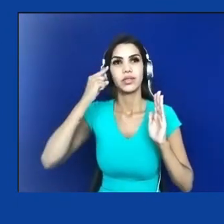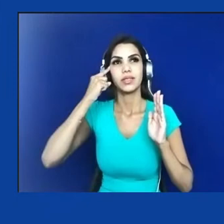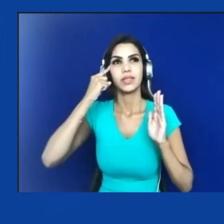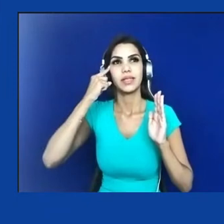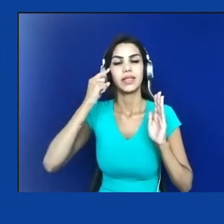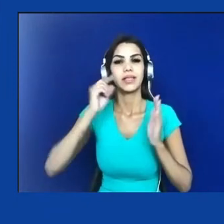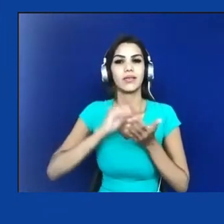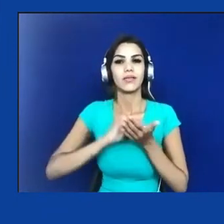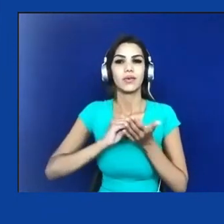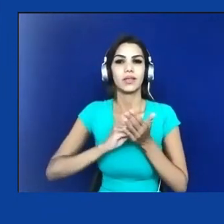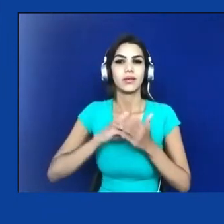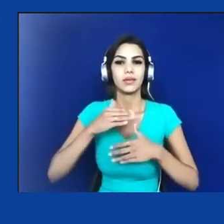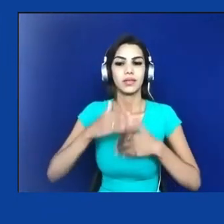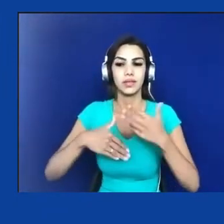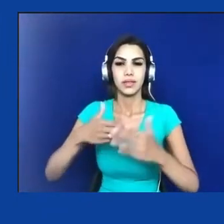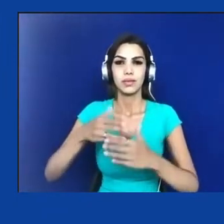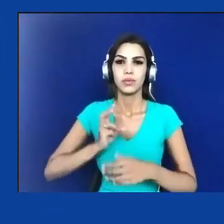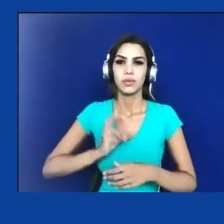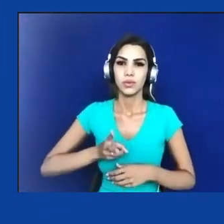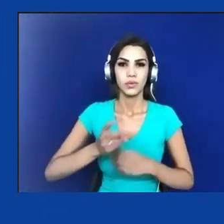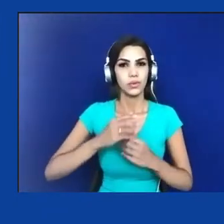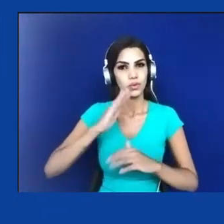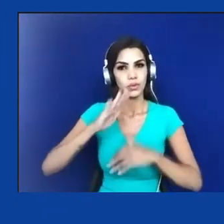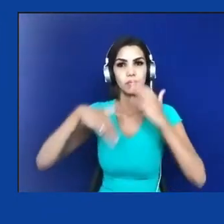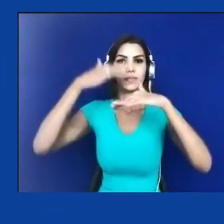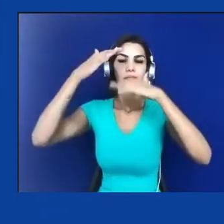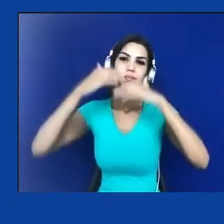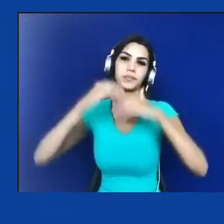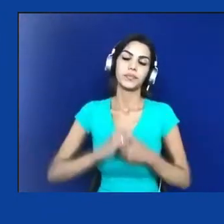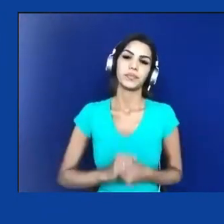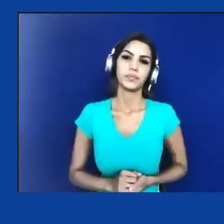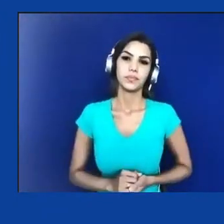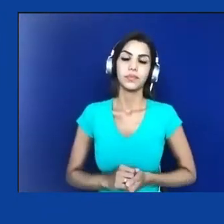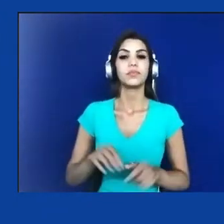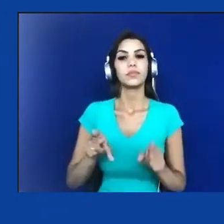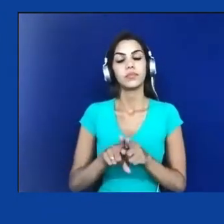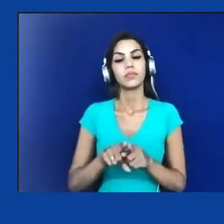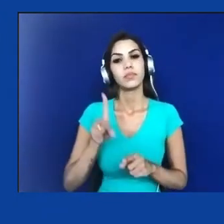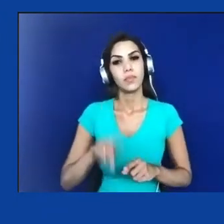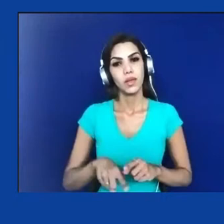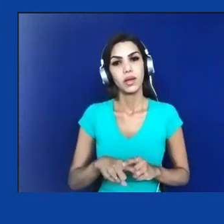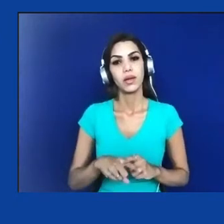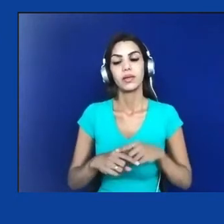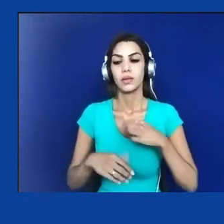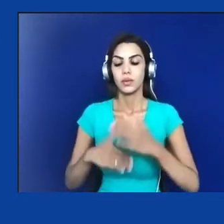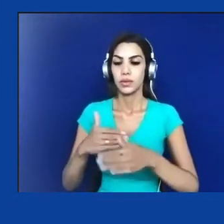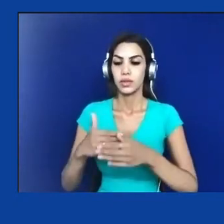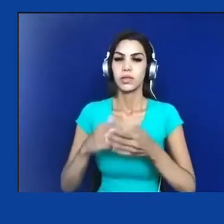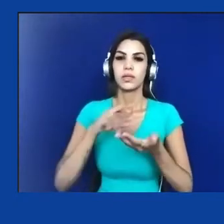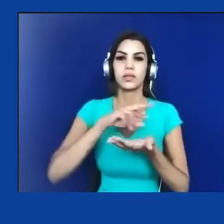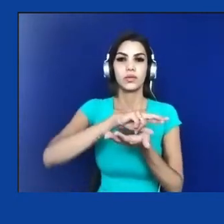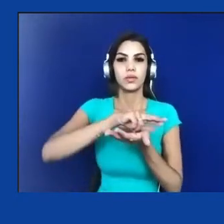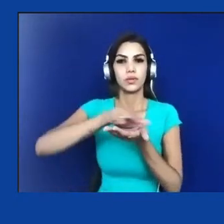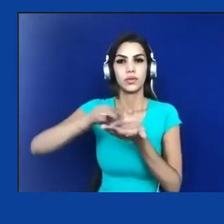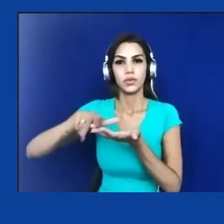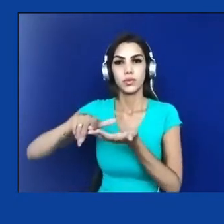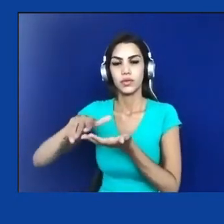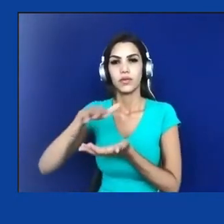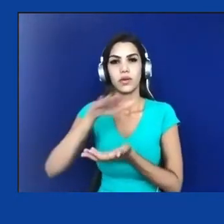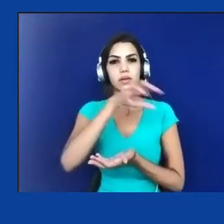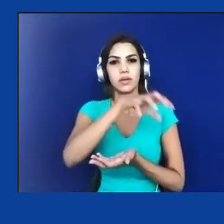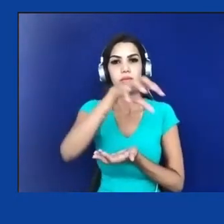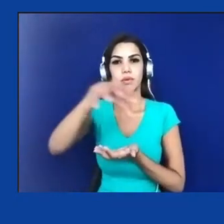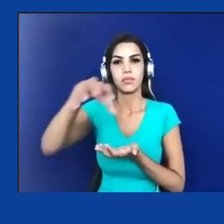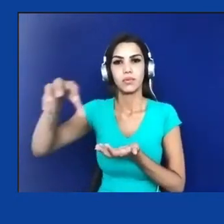racionalização progressiva. Ele também é um processo multissetorial, ele envolve vários atores sociais, entre os